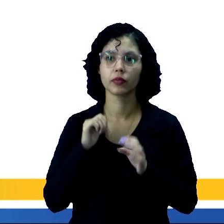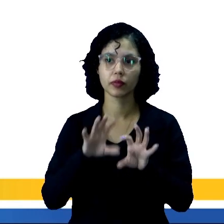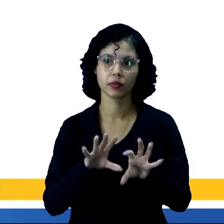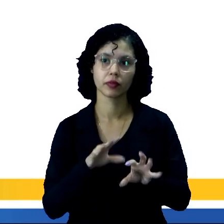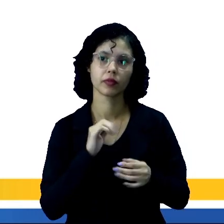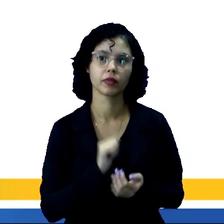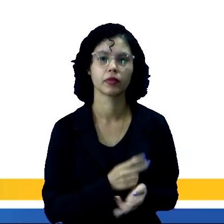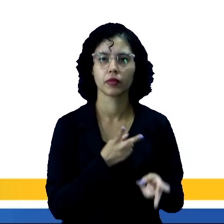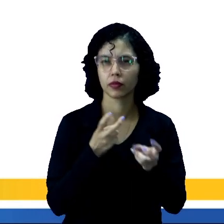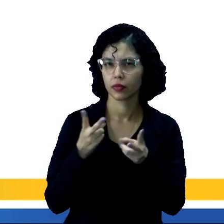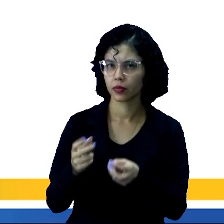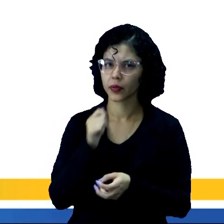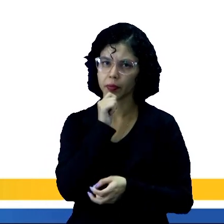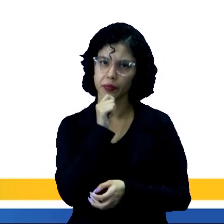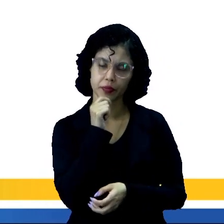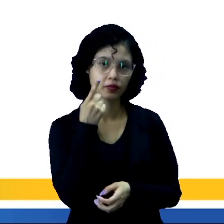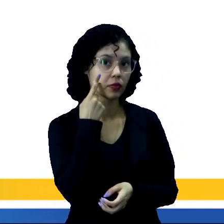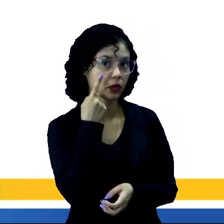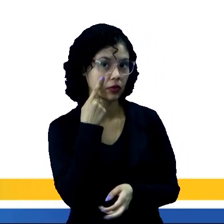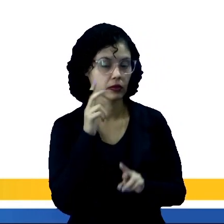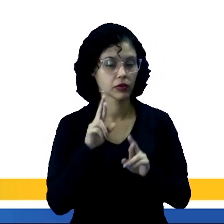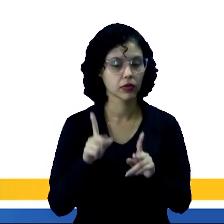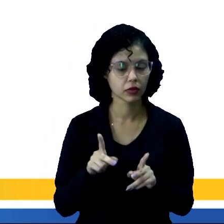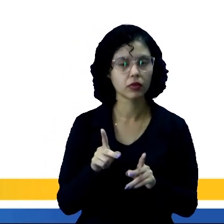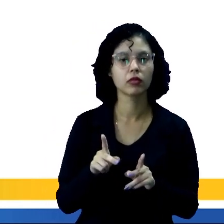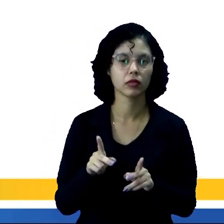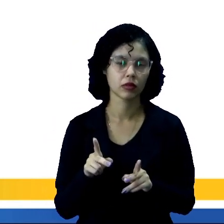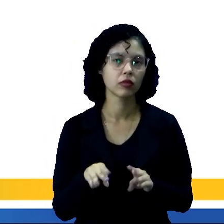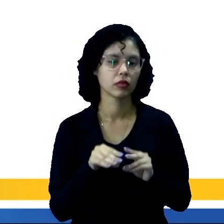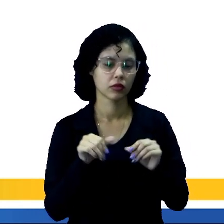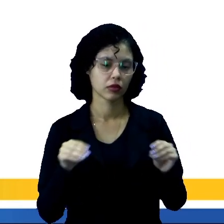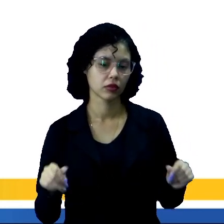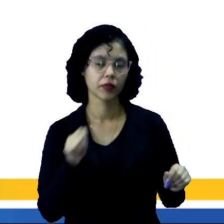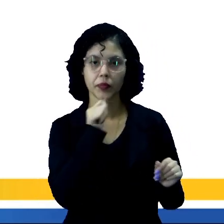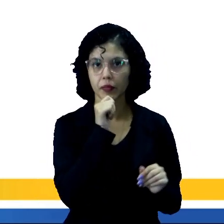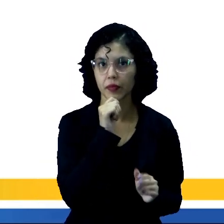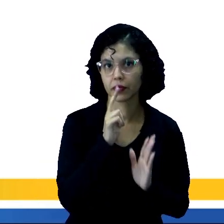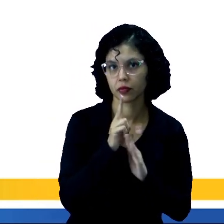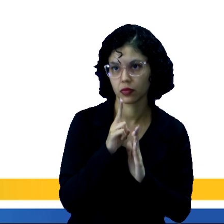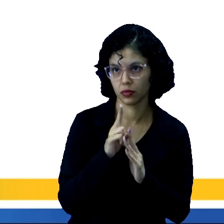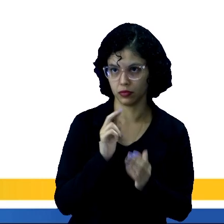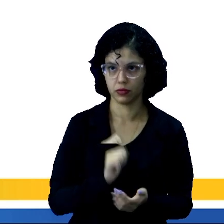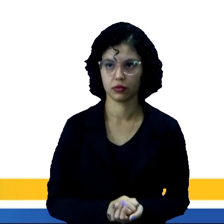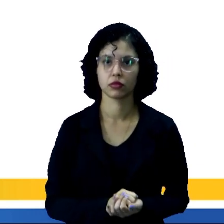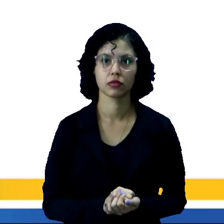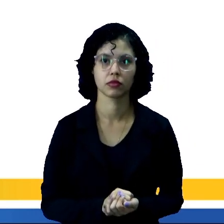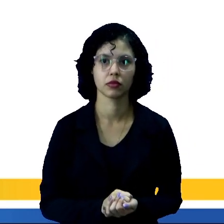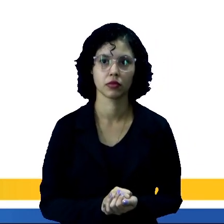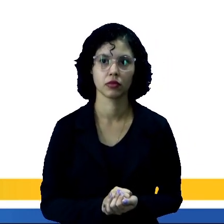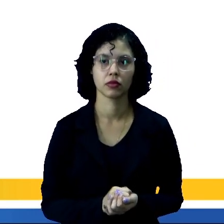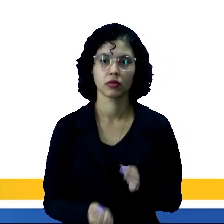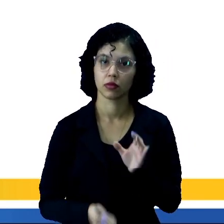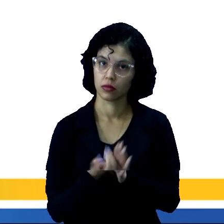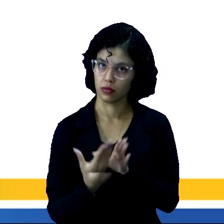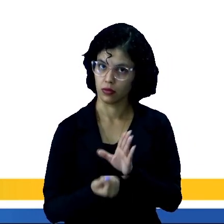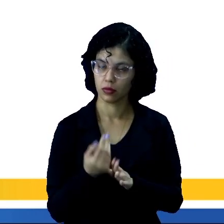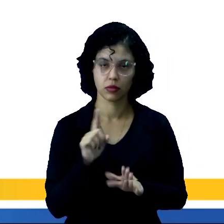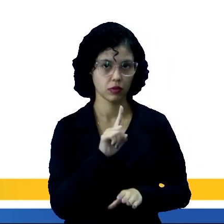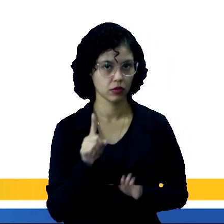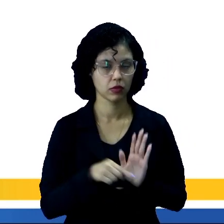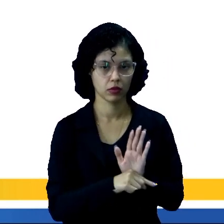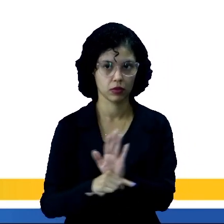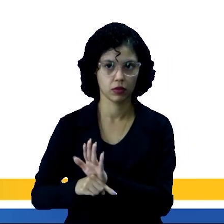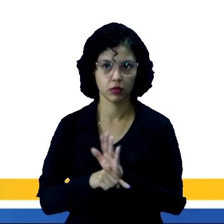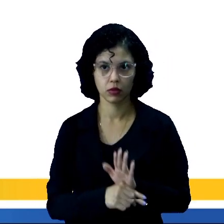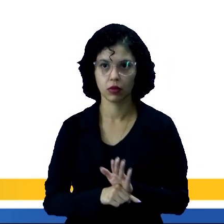perspectiva, esse olhar sobre a terra para os indígenas não se reproduz, não representa